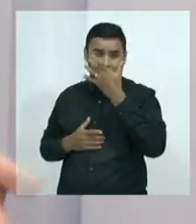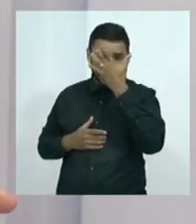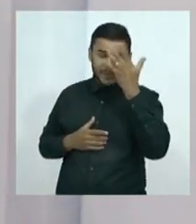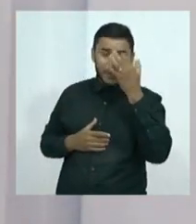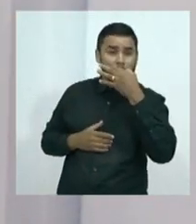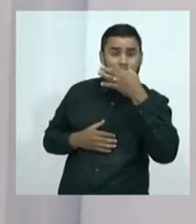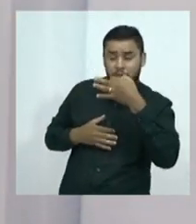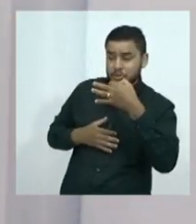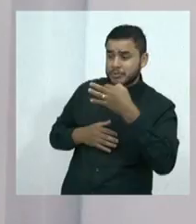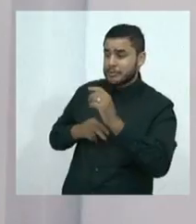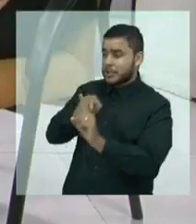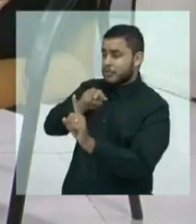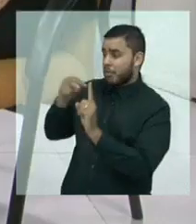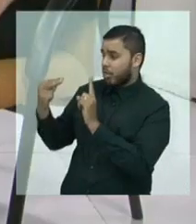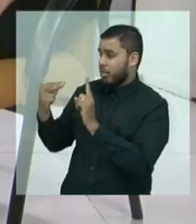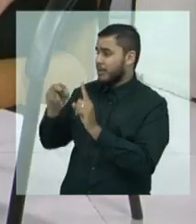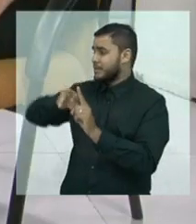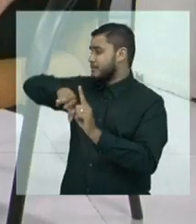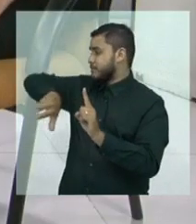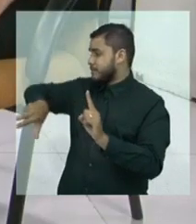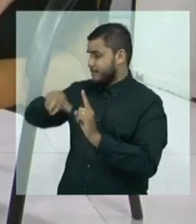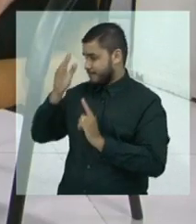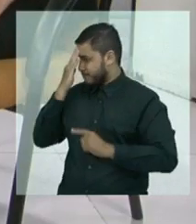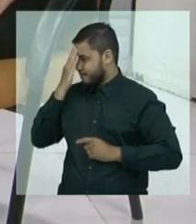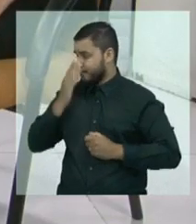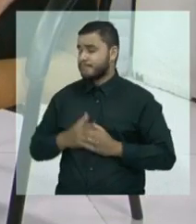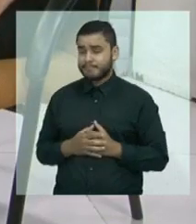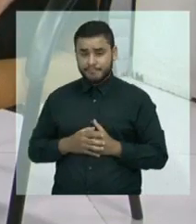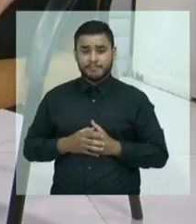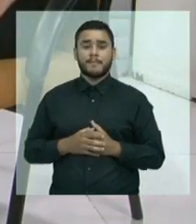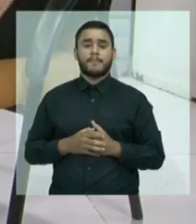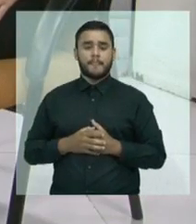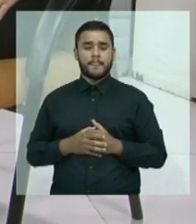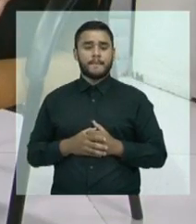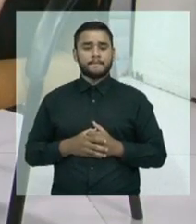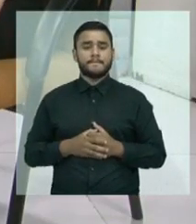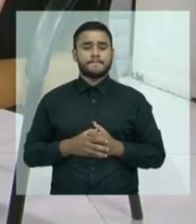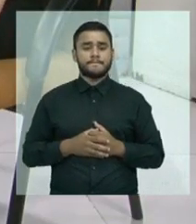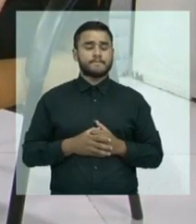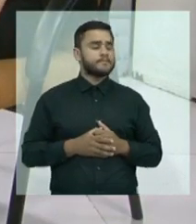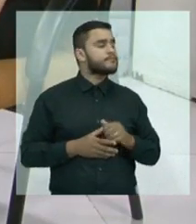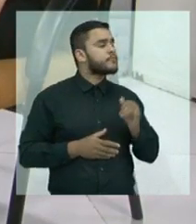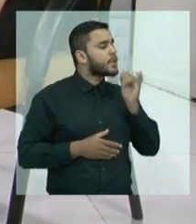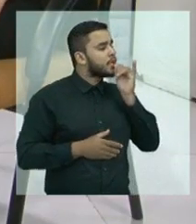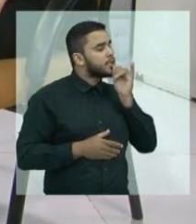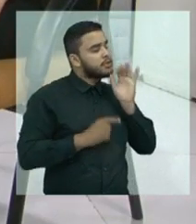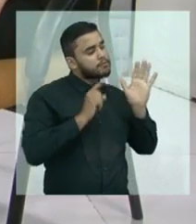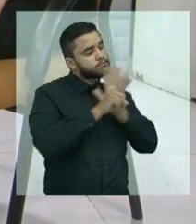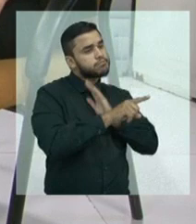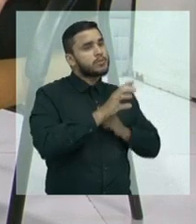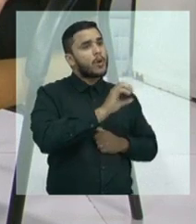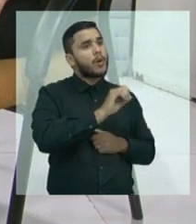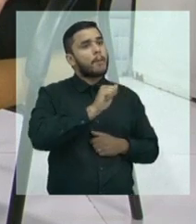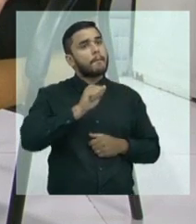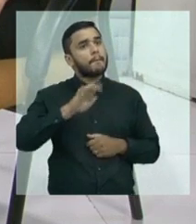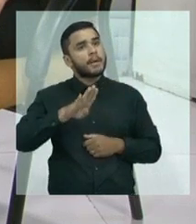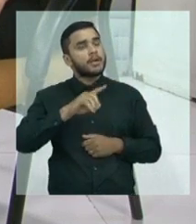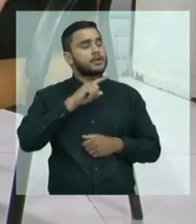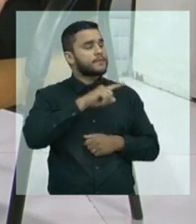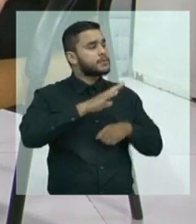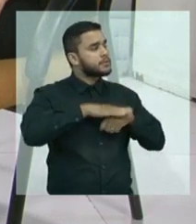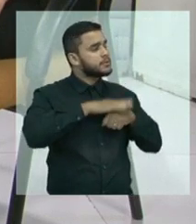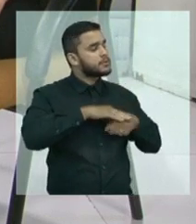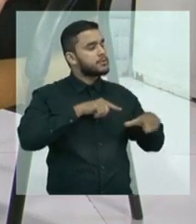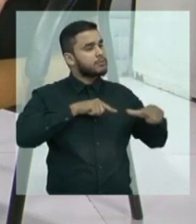diversas consequências. Agora, para, no caso da OAB, que é o seu caso, e pessoas que lidam, né, na